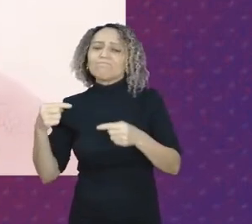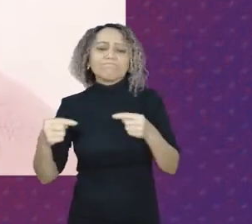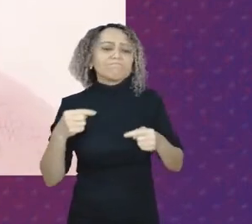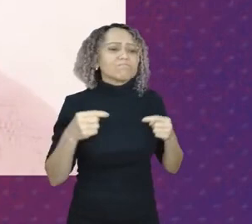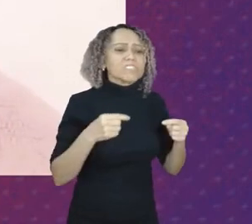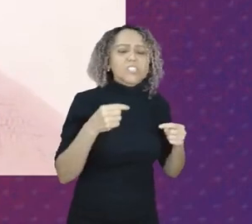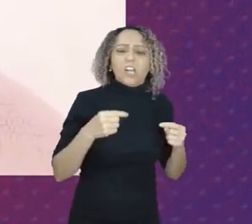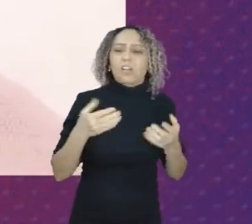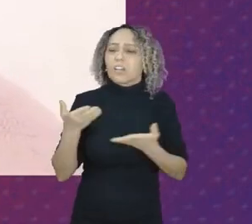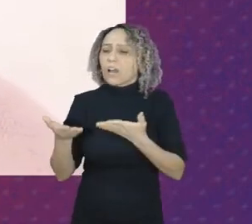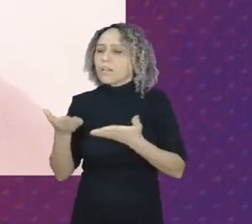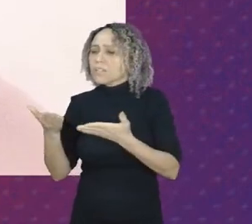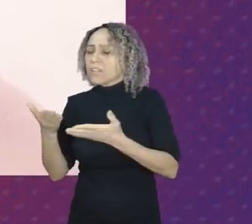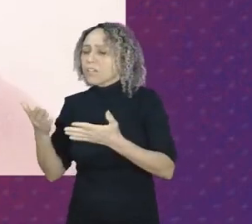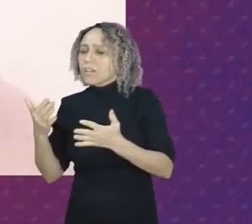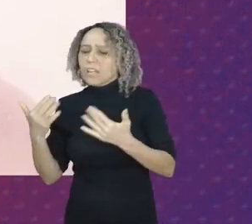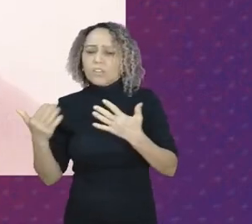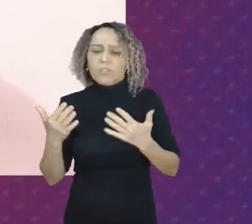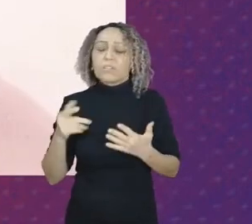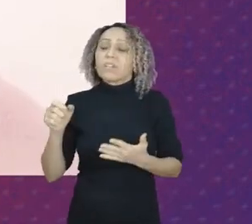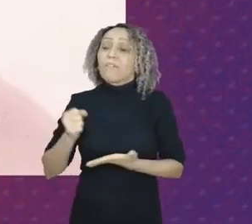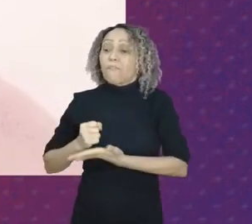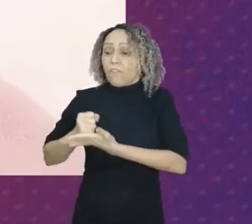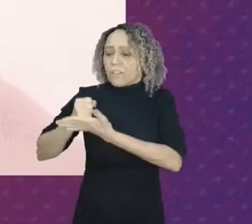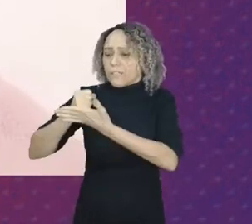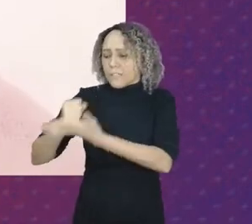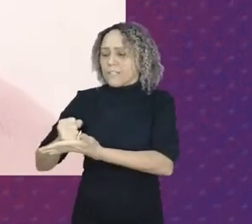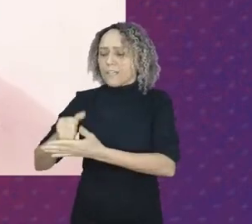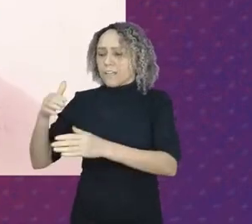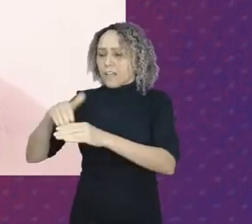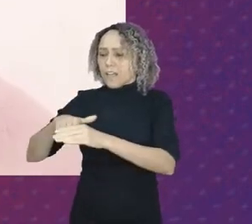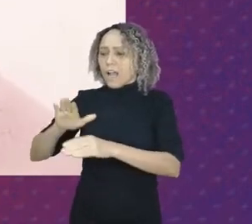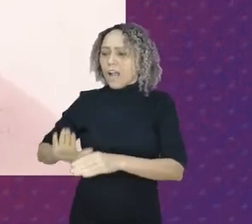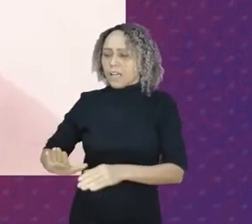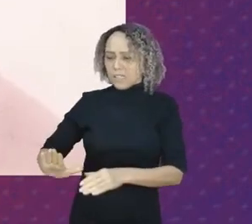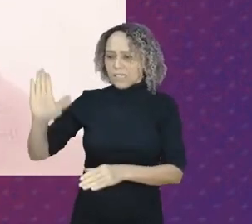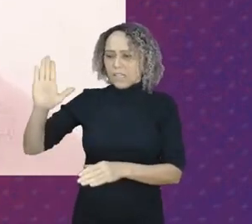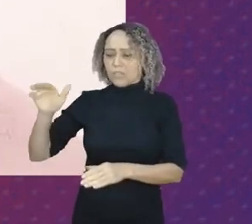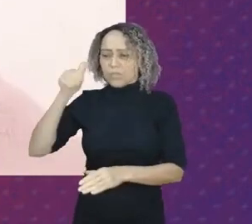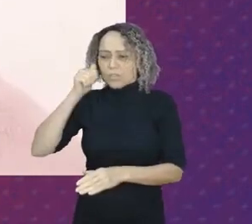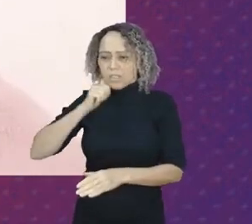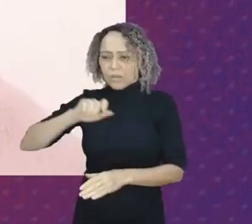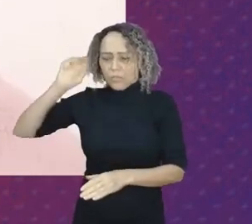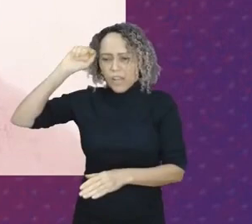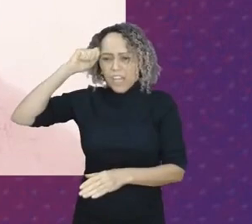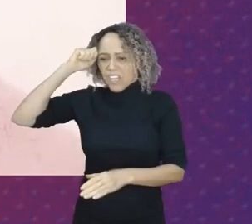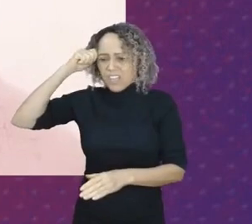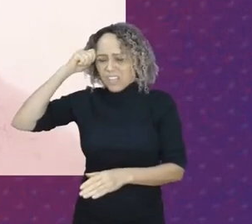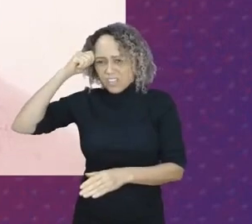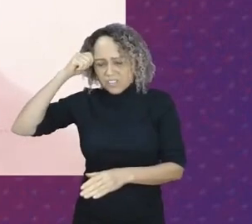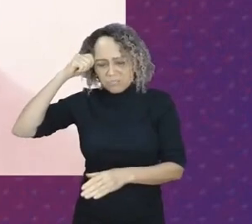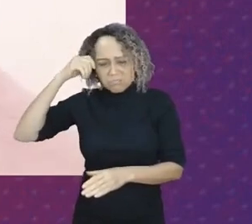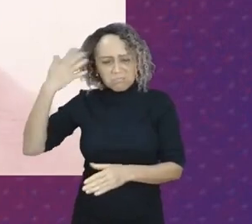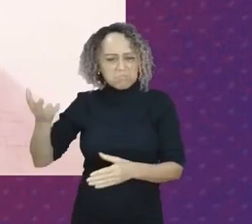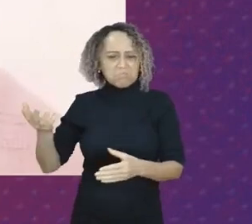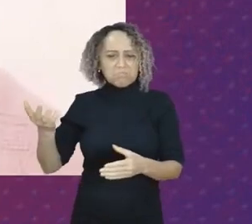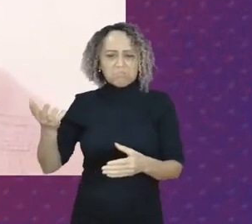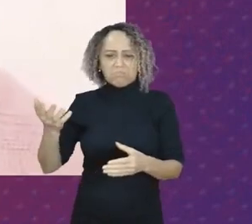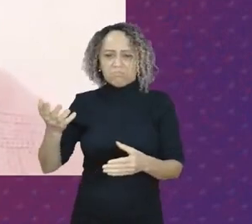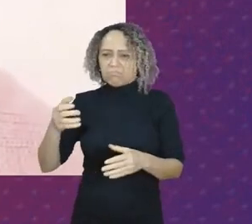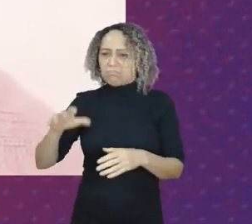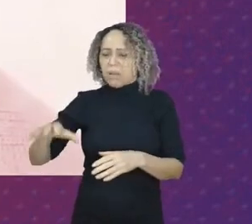a candidatura da mulher negra nas mais diversas esferas é a